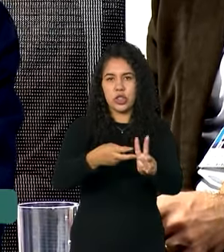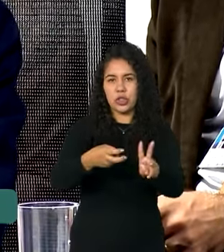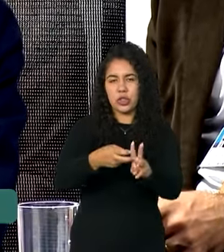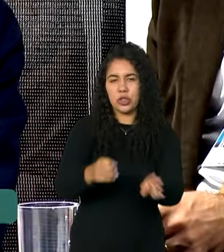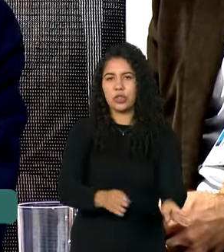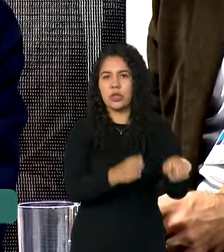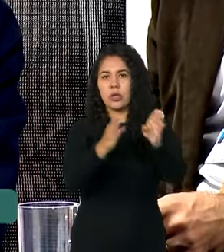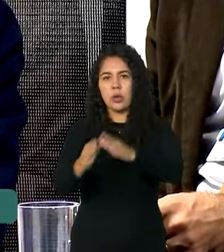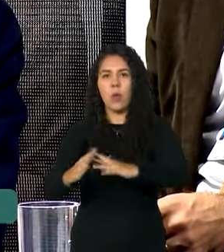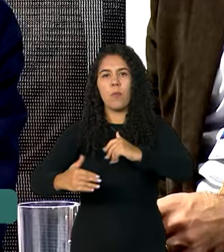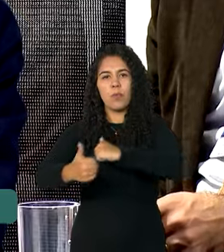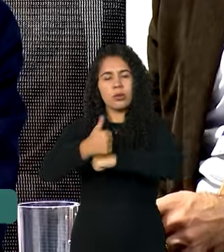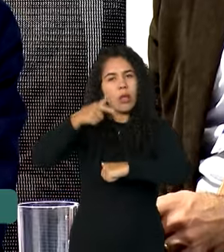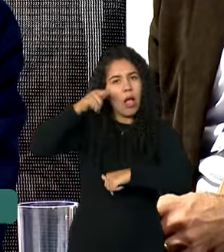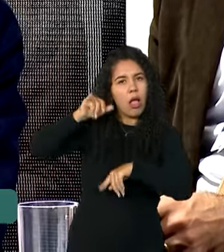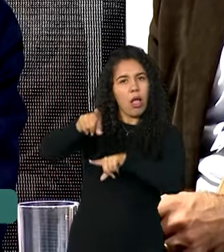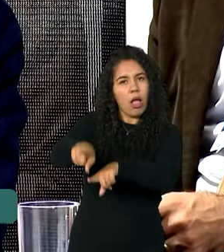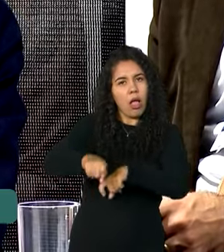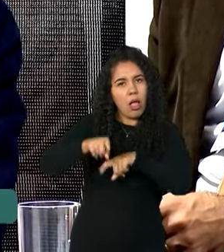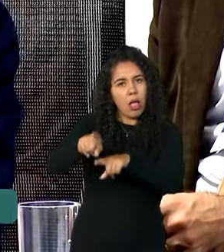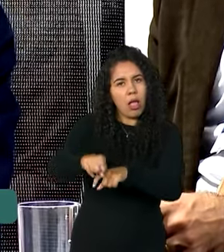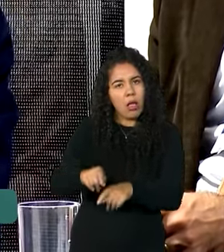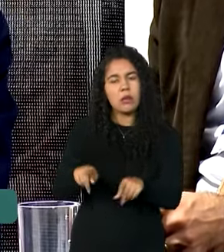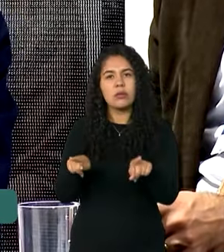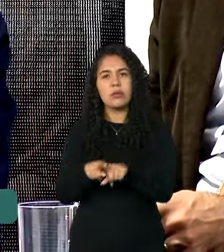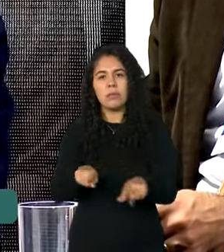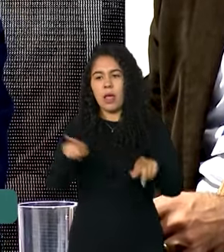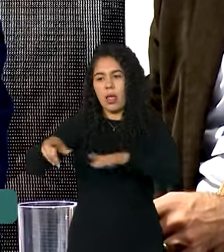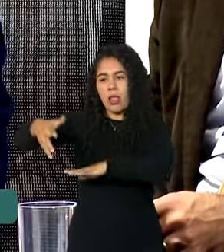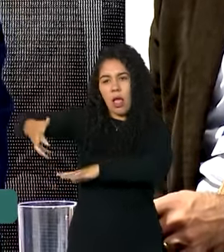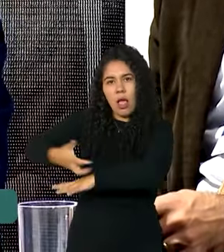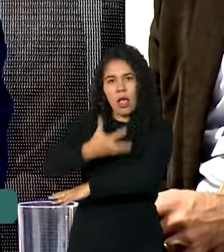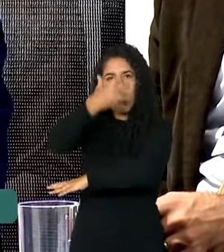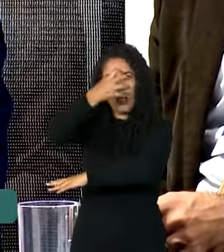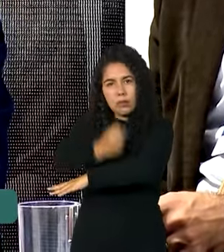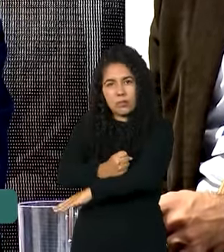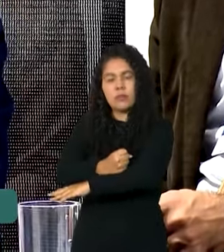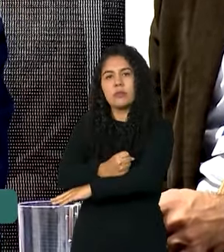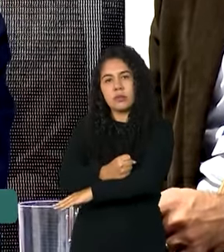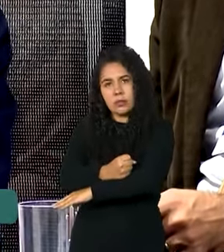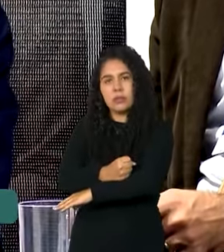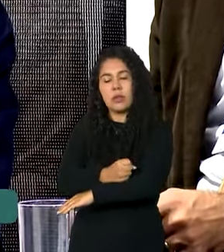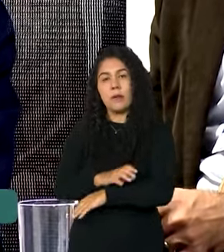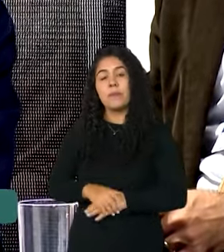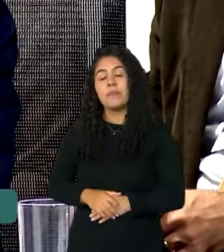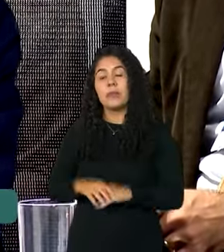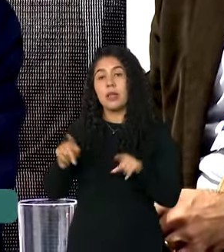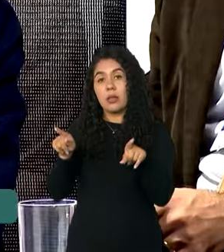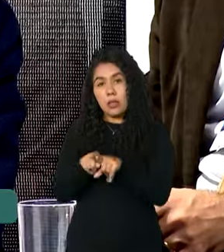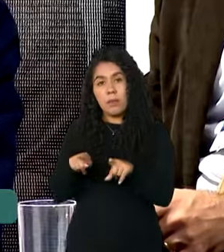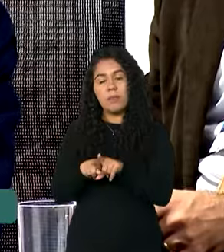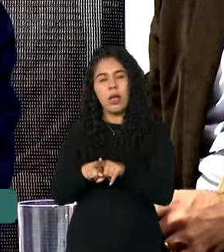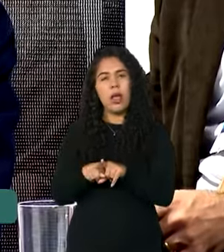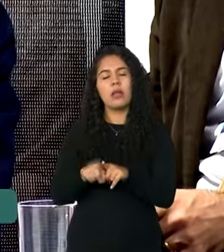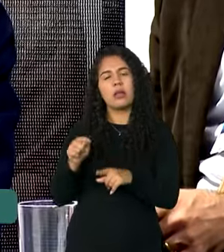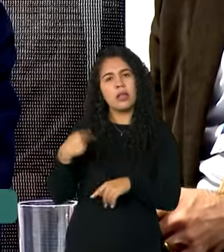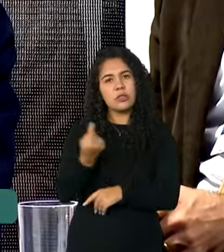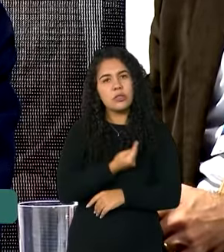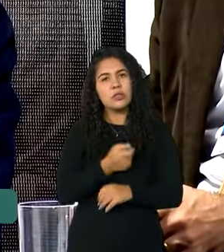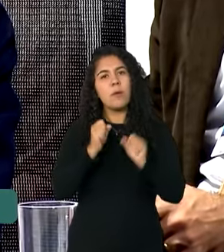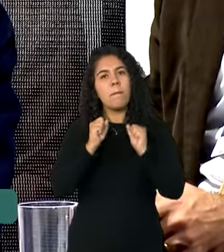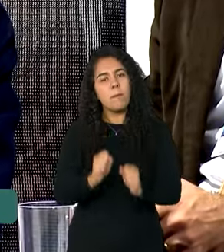trabalhadores rurais, com os assentados da reforma agrária. E nessa direção, nós possamos